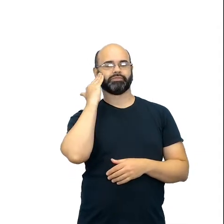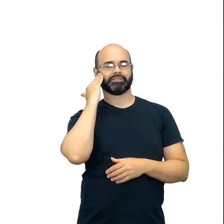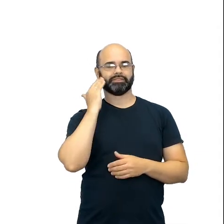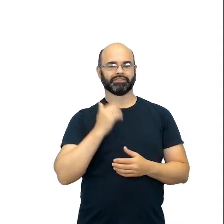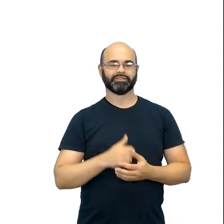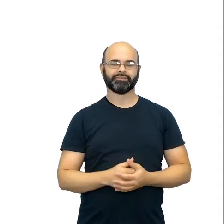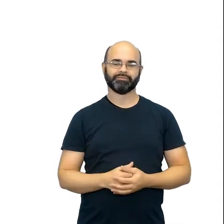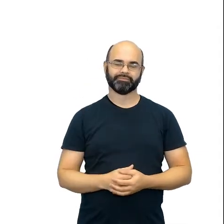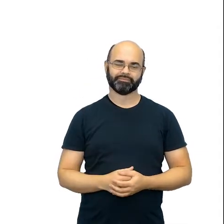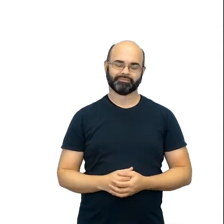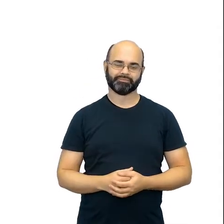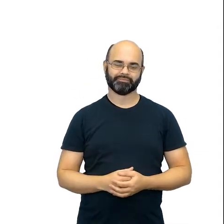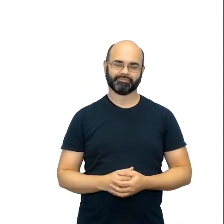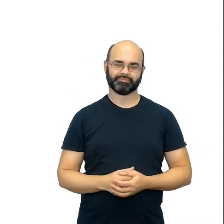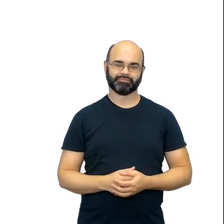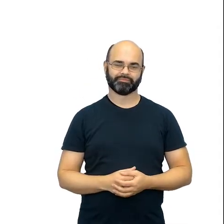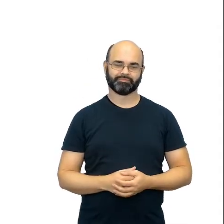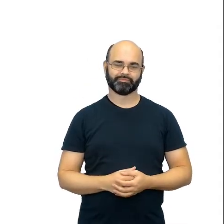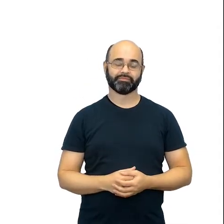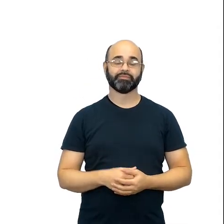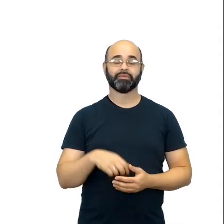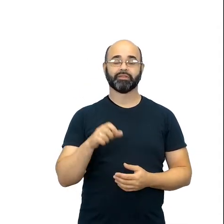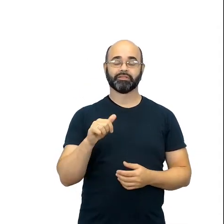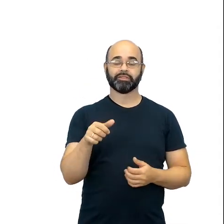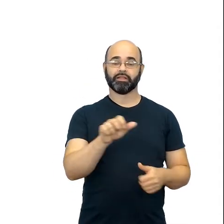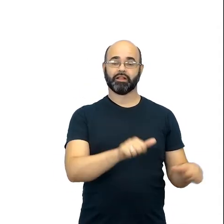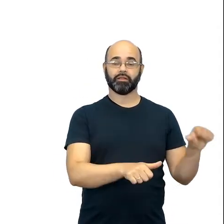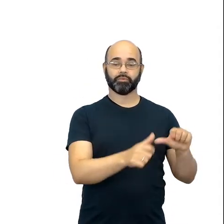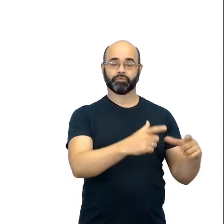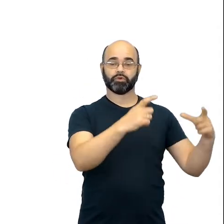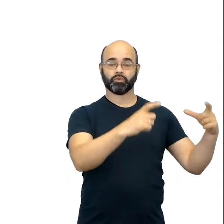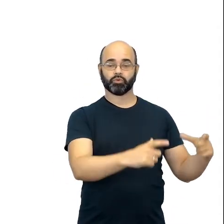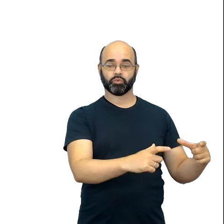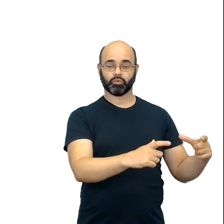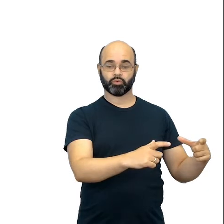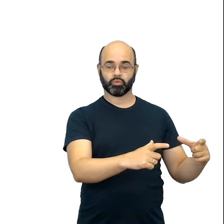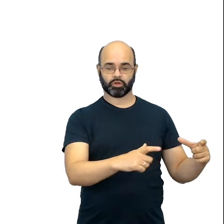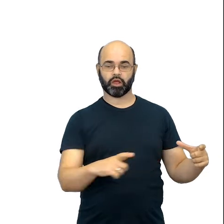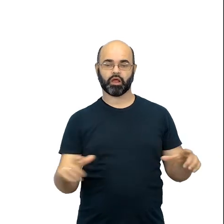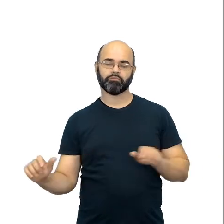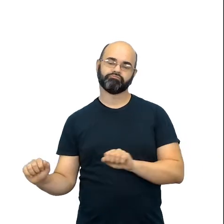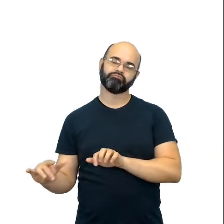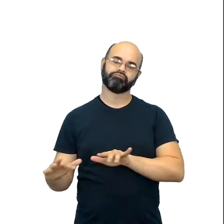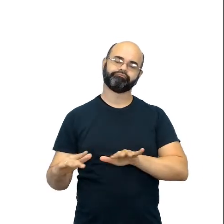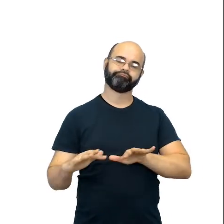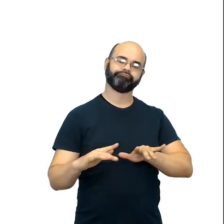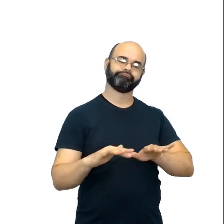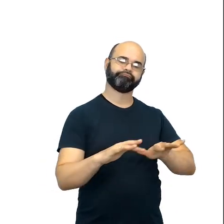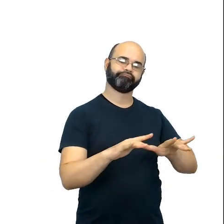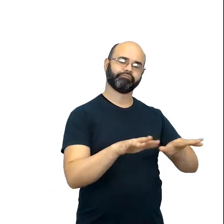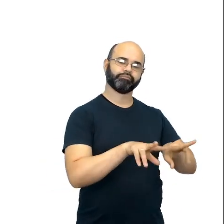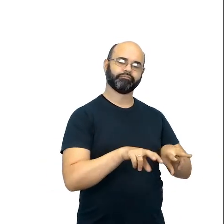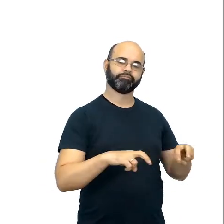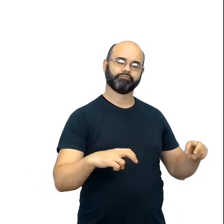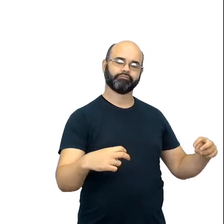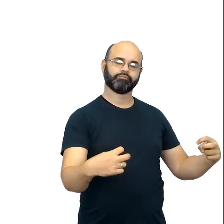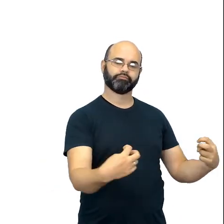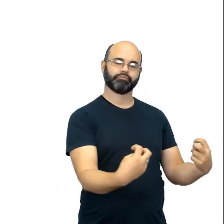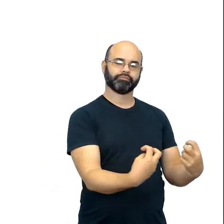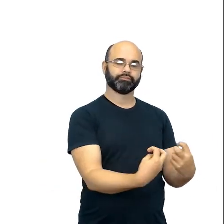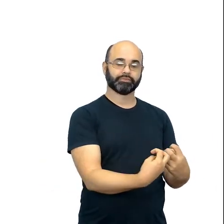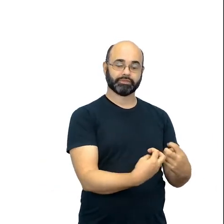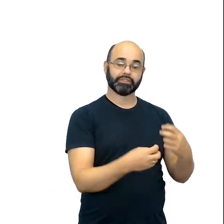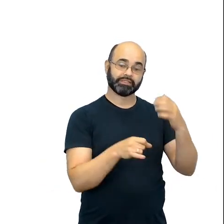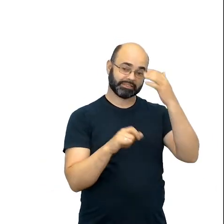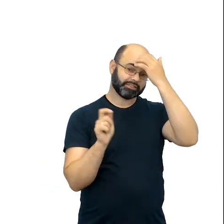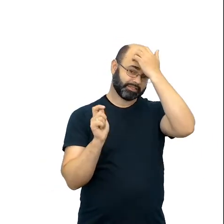laboratório, quando possível, quando tiveram, né? Na escola, que eu sei que, na maioria, o laboratório foi desativado por